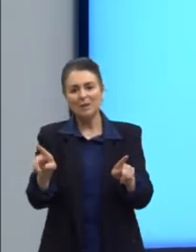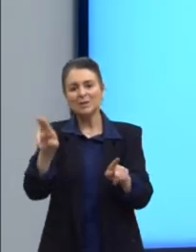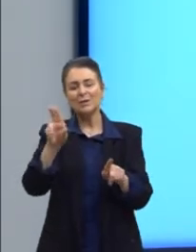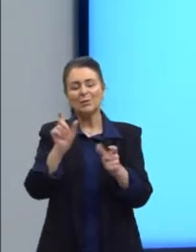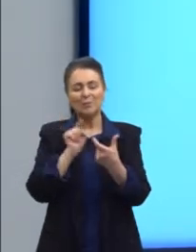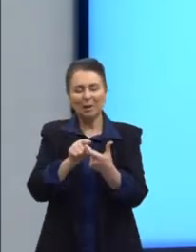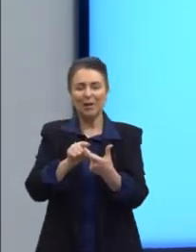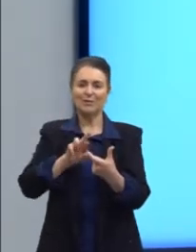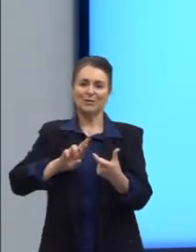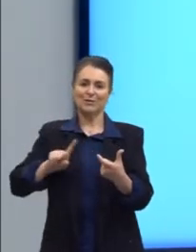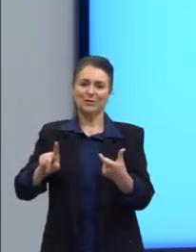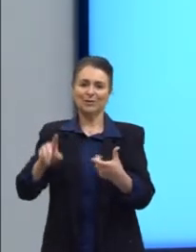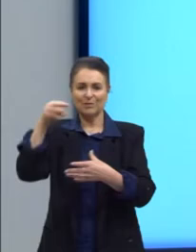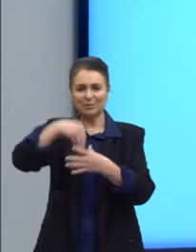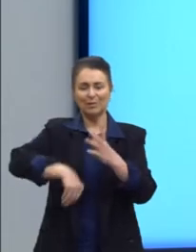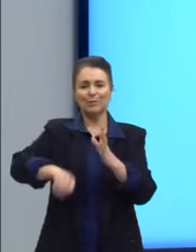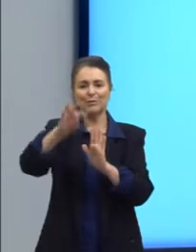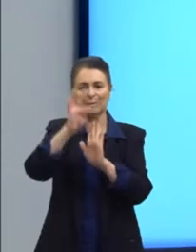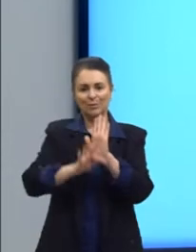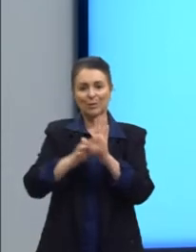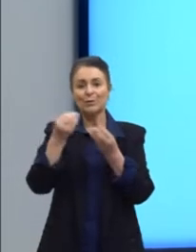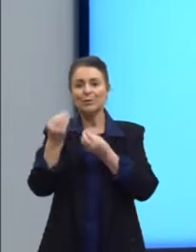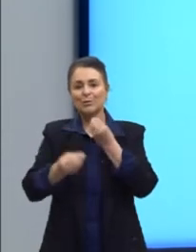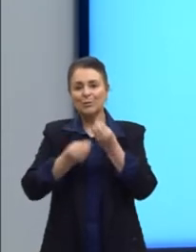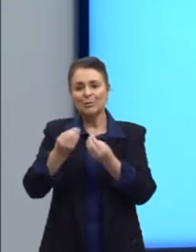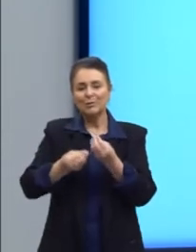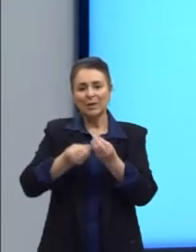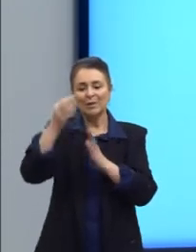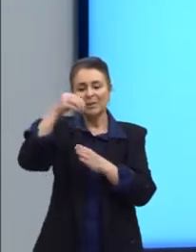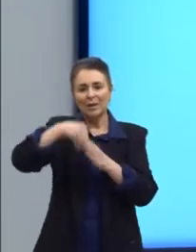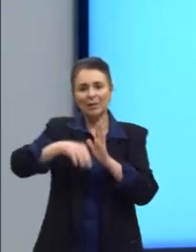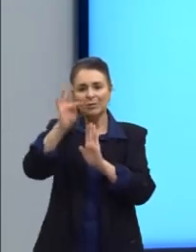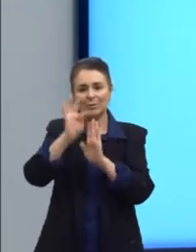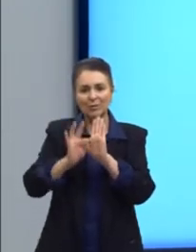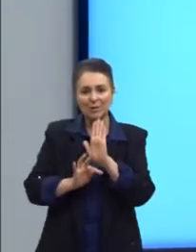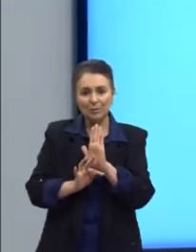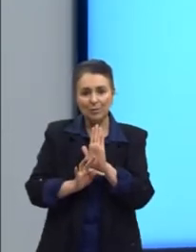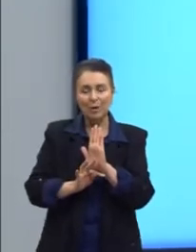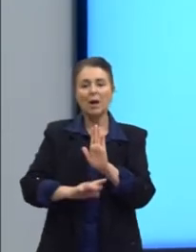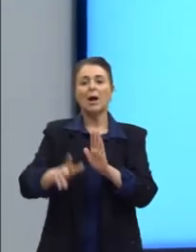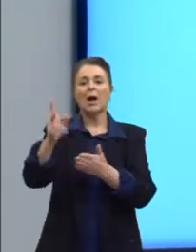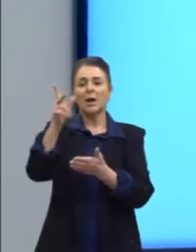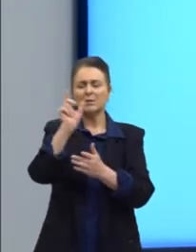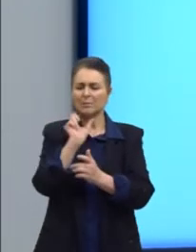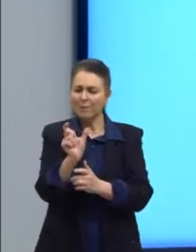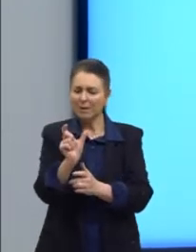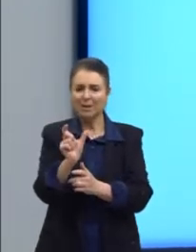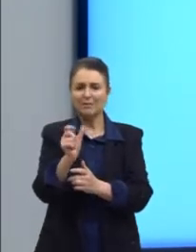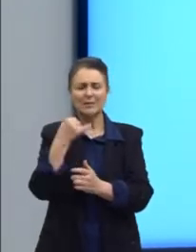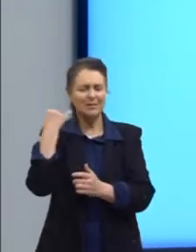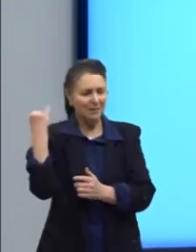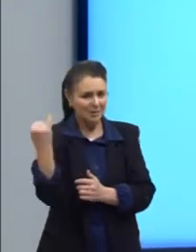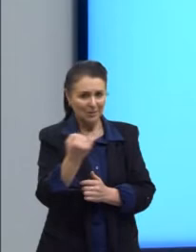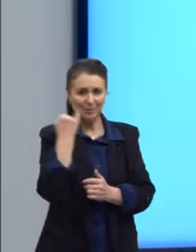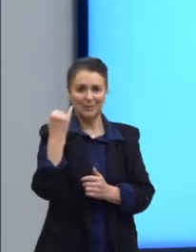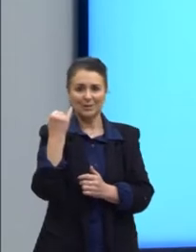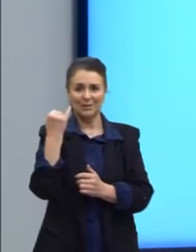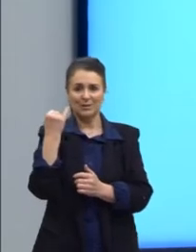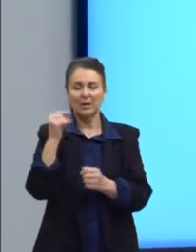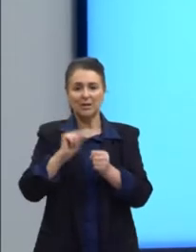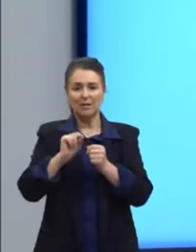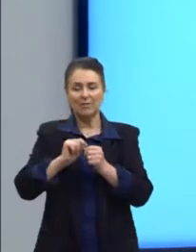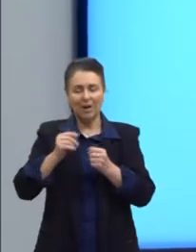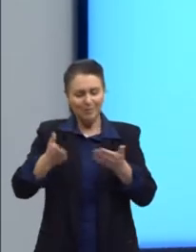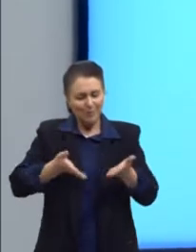dentro do texto, como usar essas palavrinhas mágicas que promovem essa referência do que já foi dito?